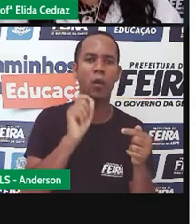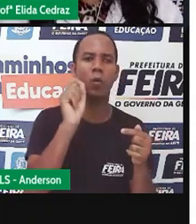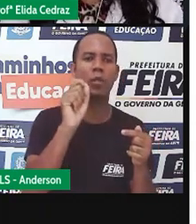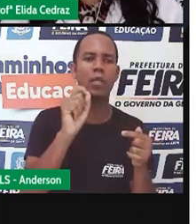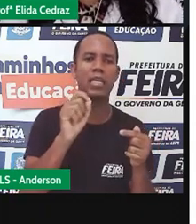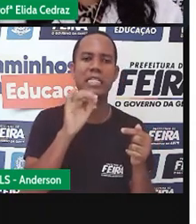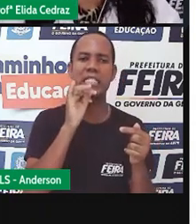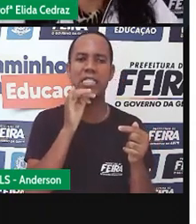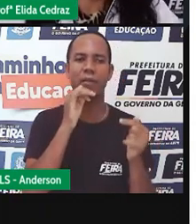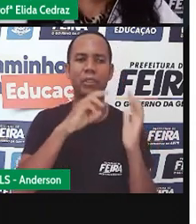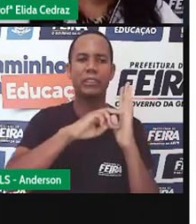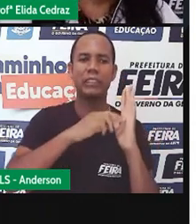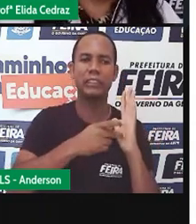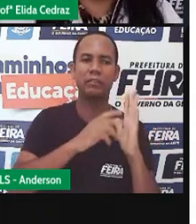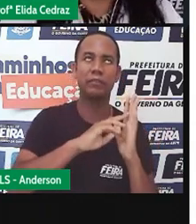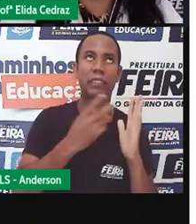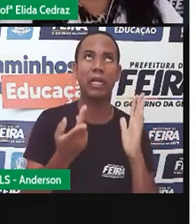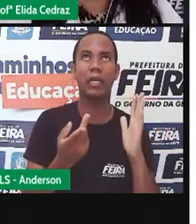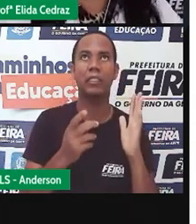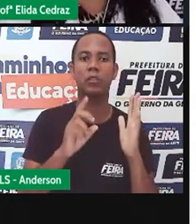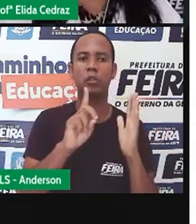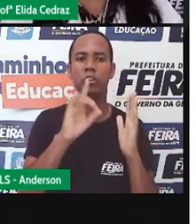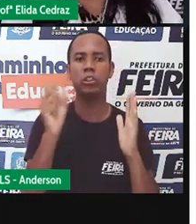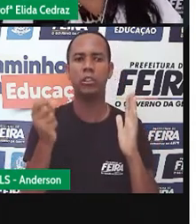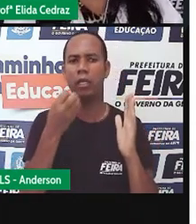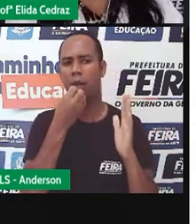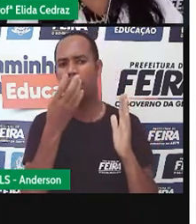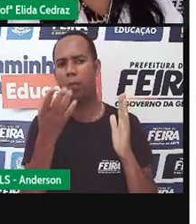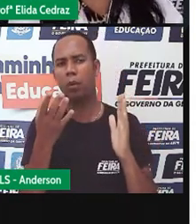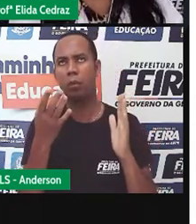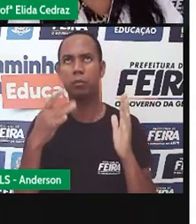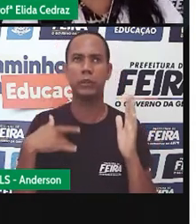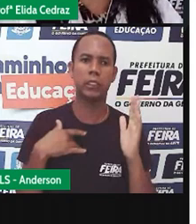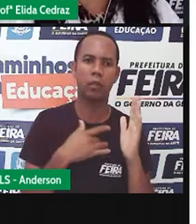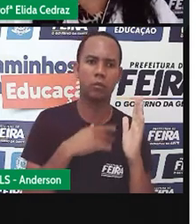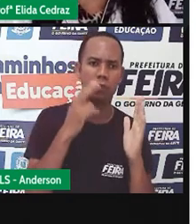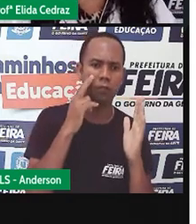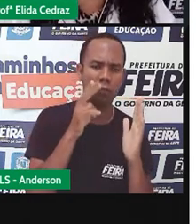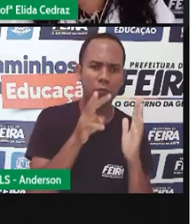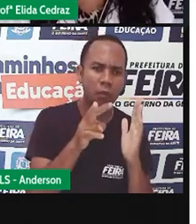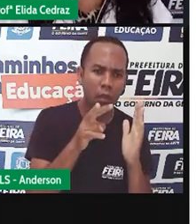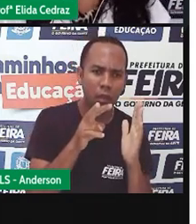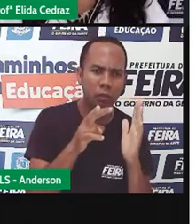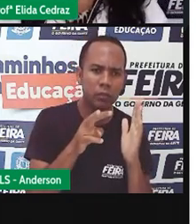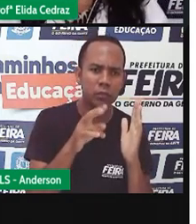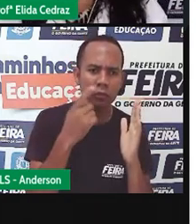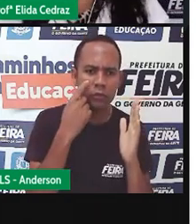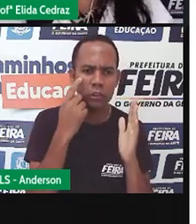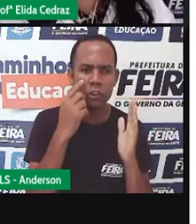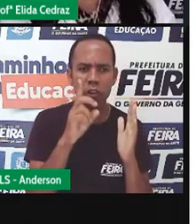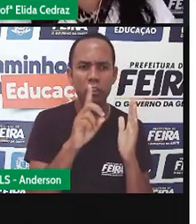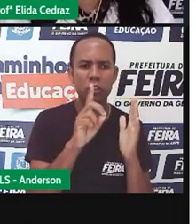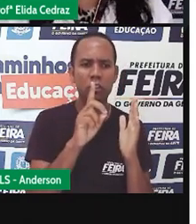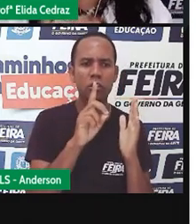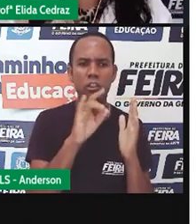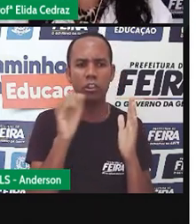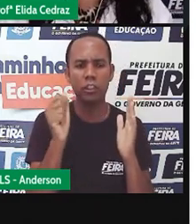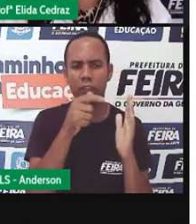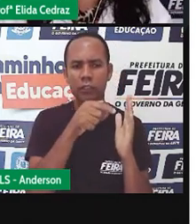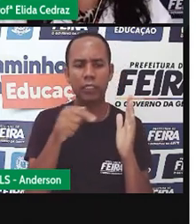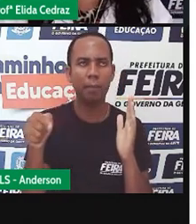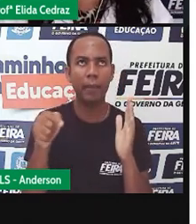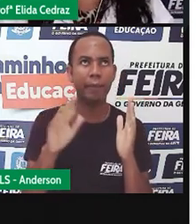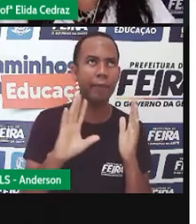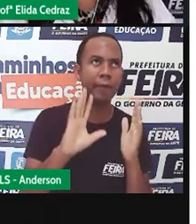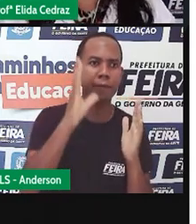seus signos. E o que é que acontece? A previsão dos signos fala dos dias da semana, o que